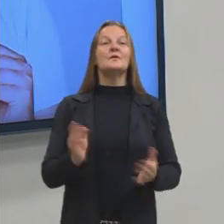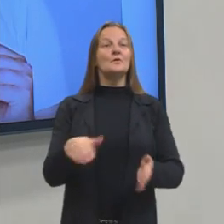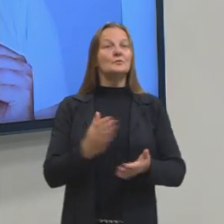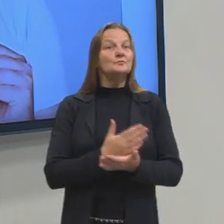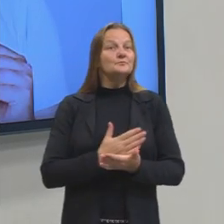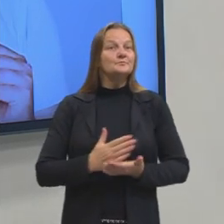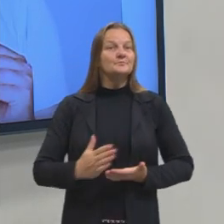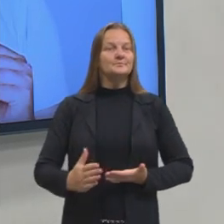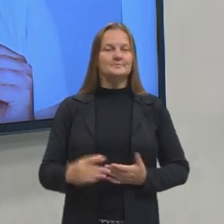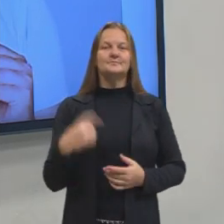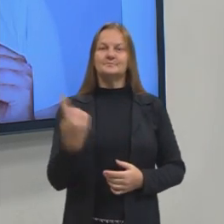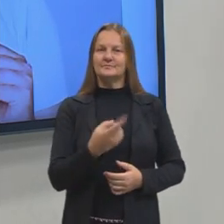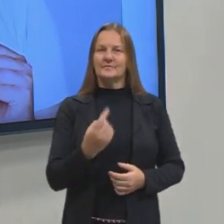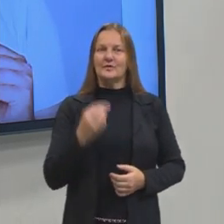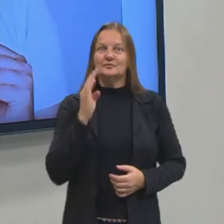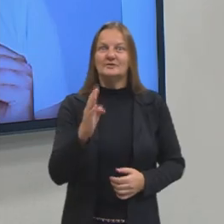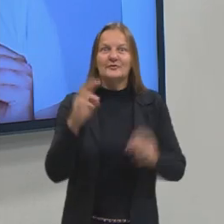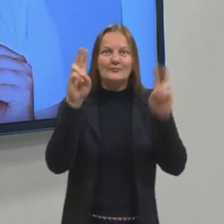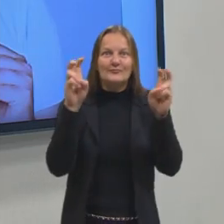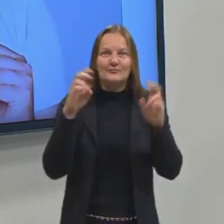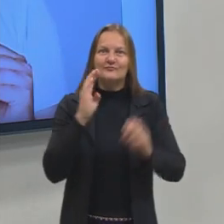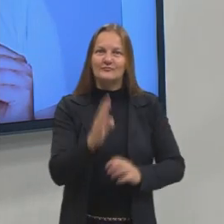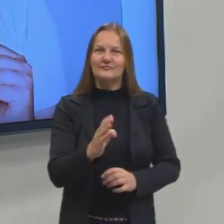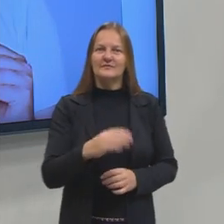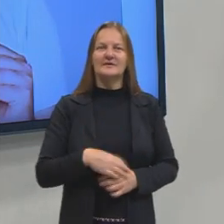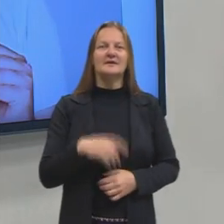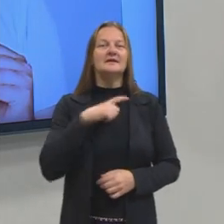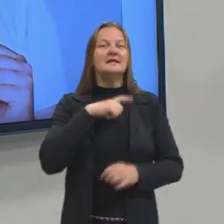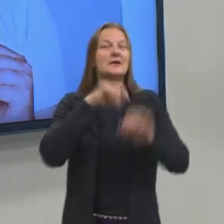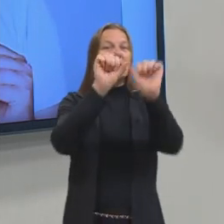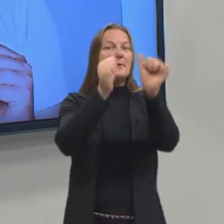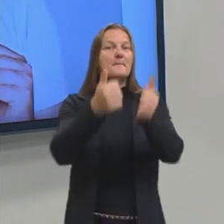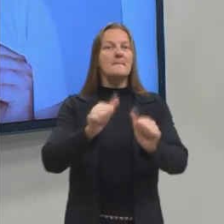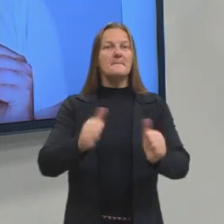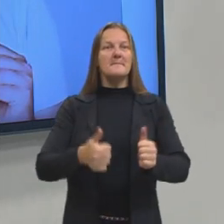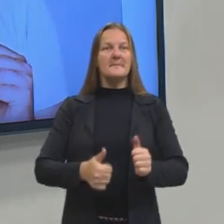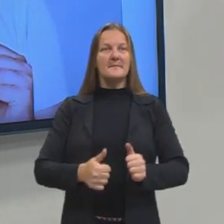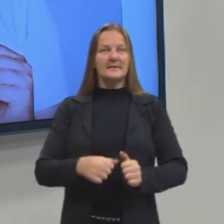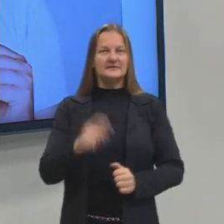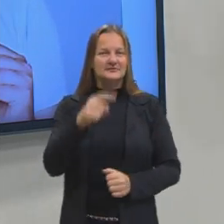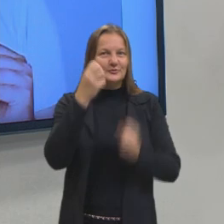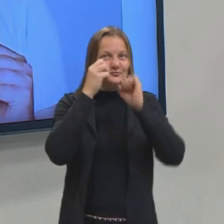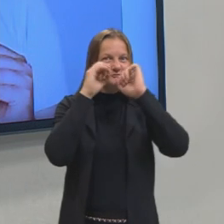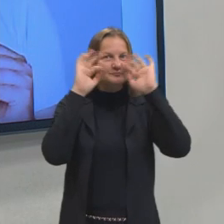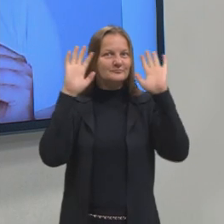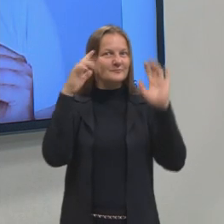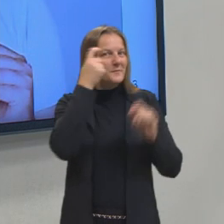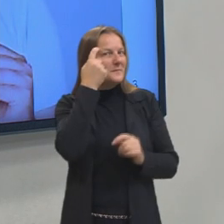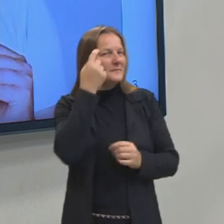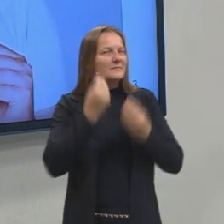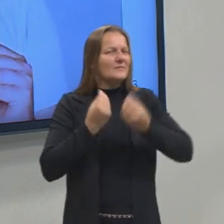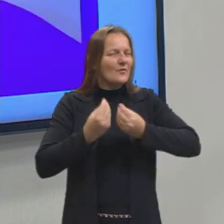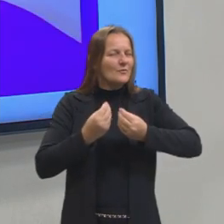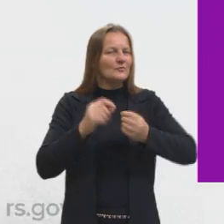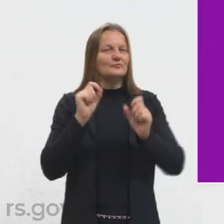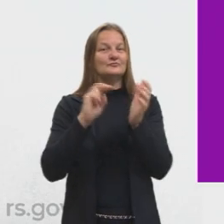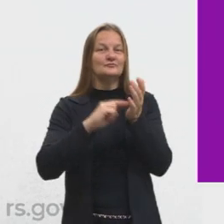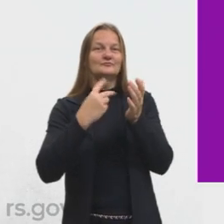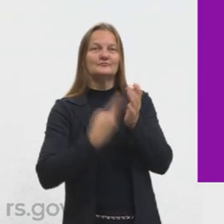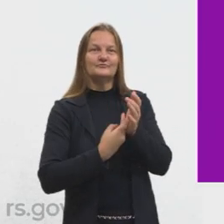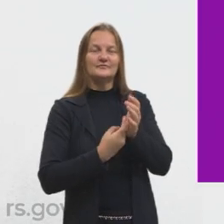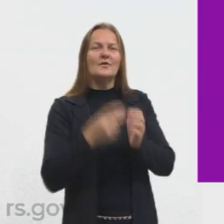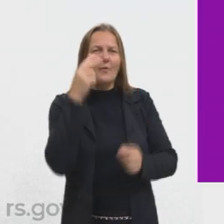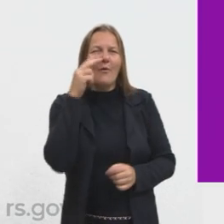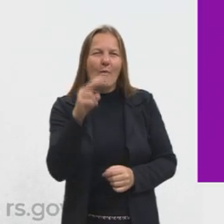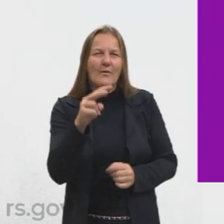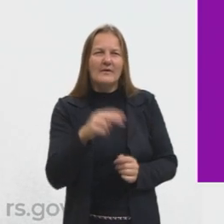em vez de trazer assim direto o assunto, eu trouxe uma imagem que vai ilustrar e fazer a gente pensar um pouquinho sobre isso. O